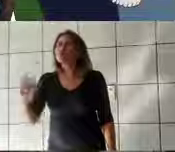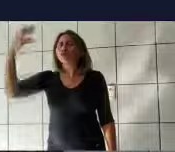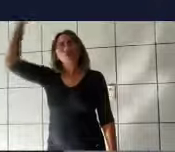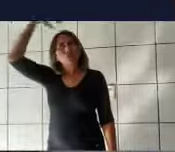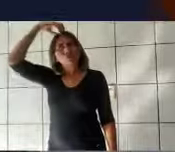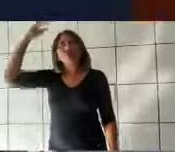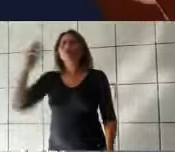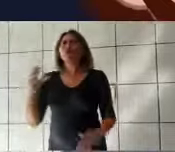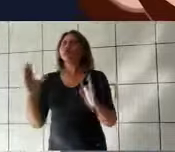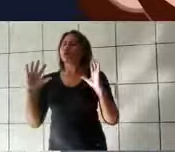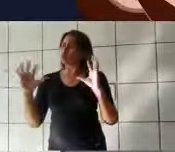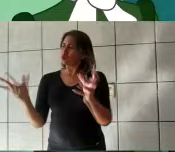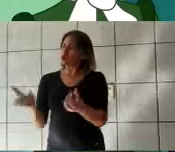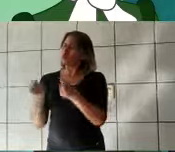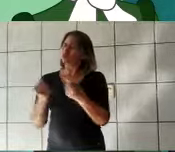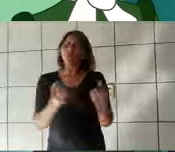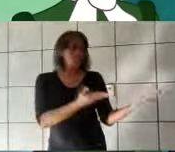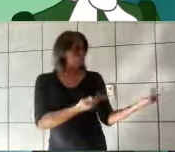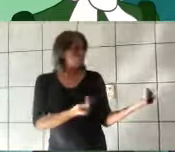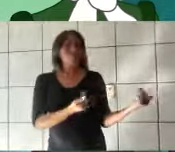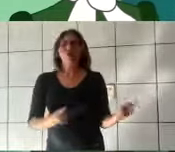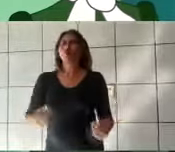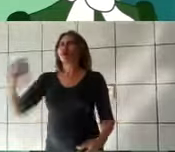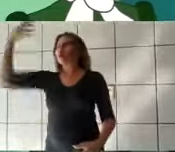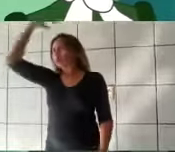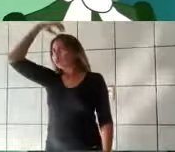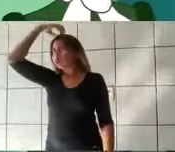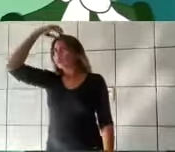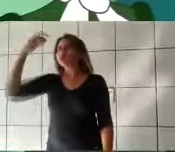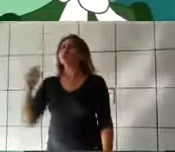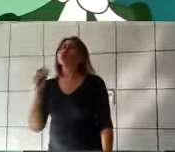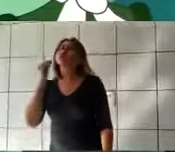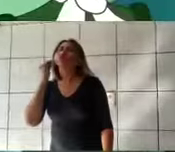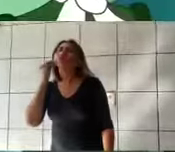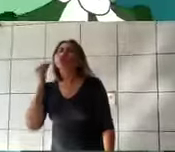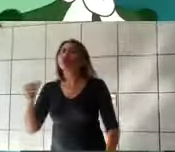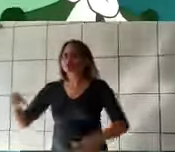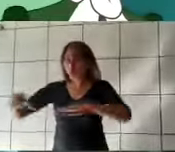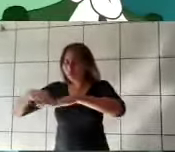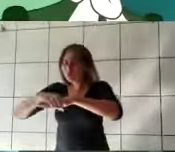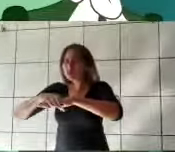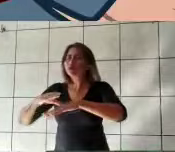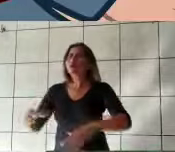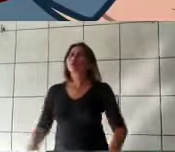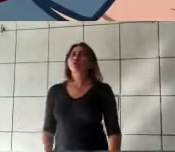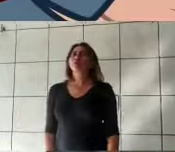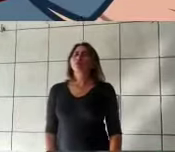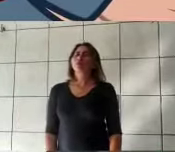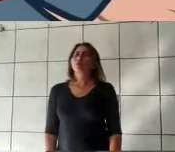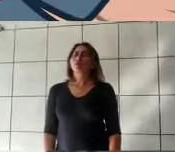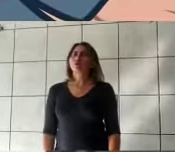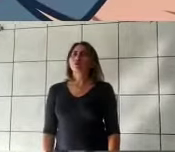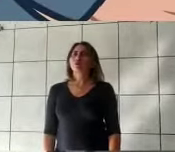Quando a Cinderela experimentou o sapato, todos ficaram em choque. Ele encaixava perfeitamente.